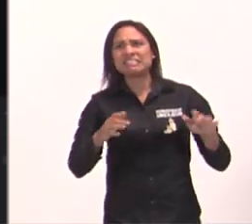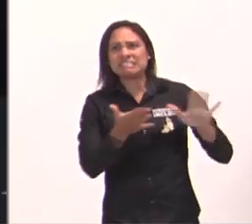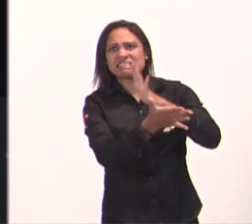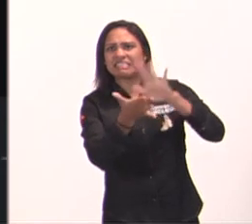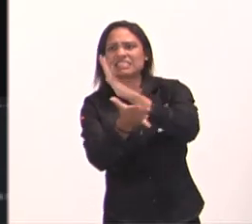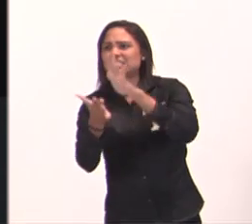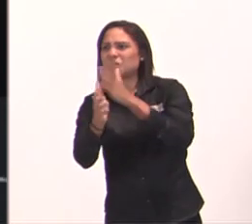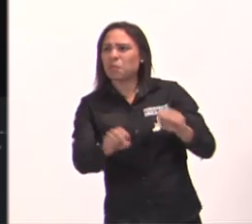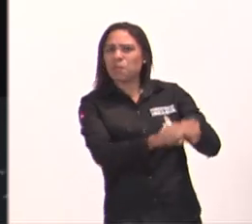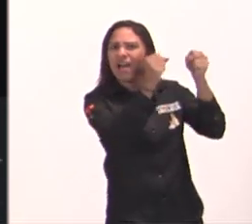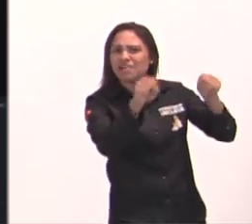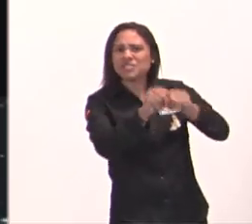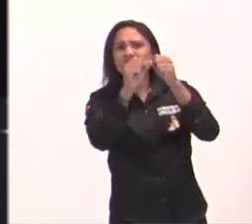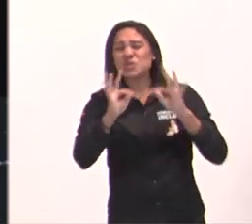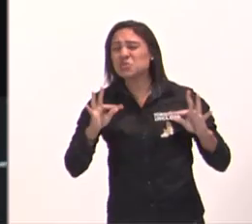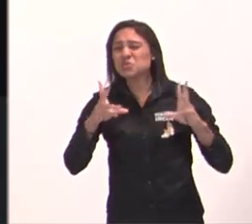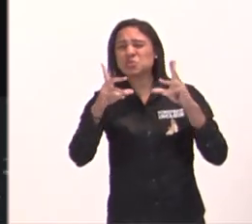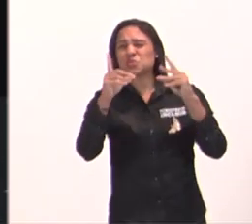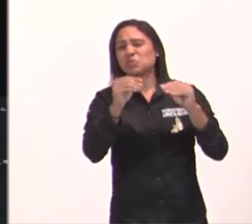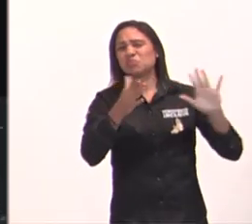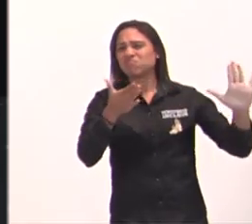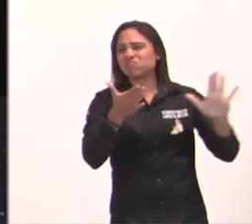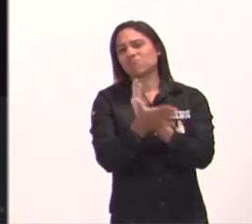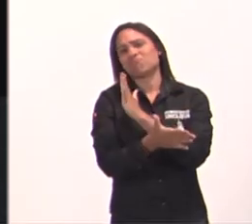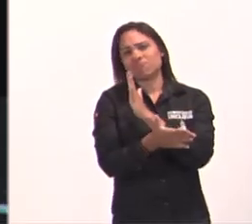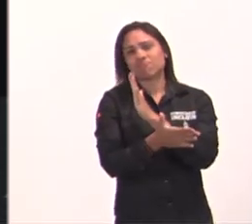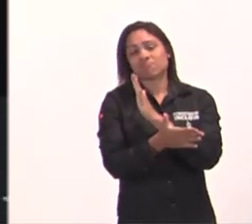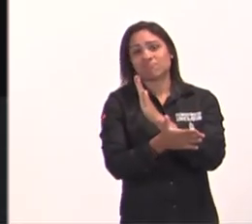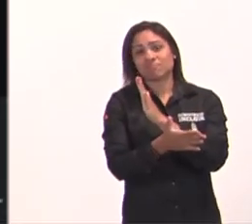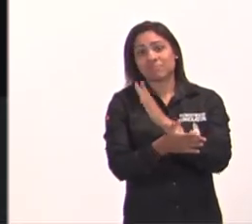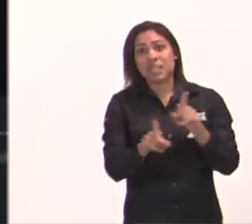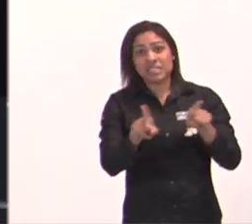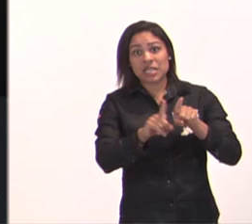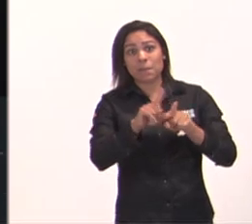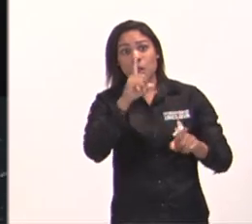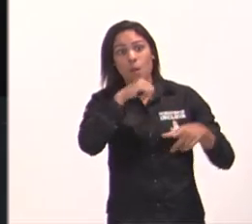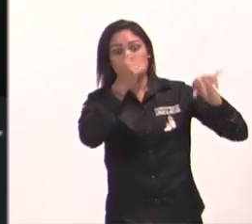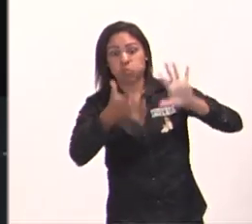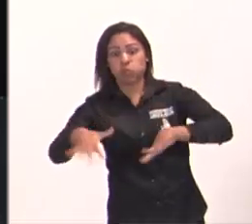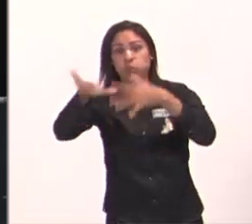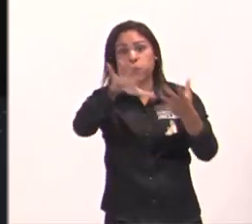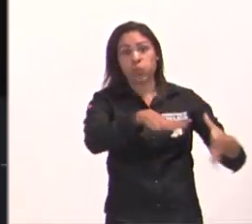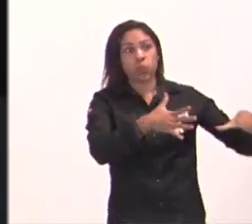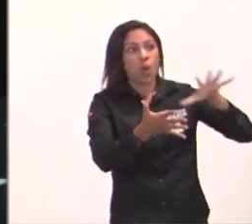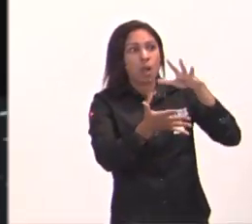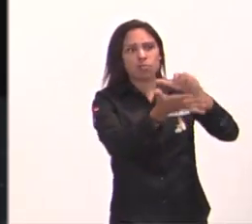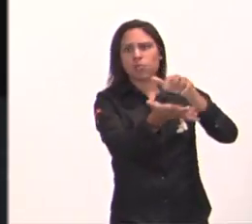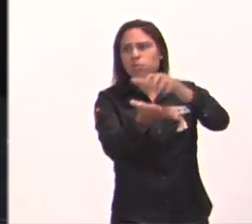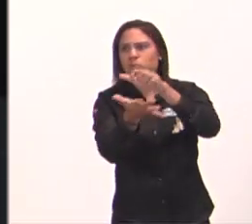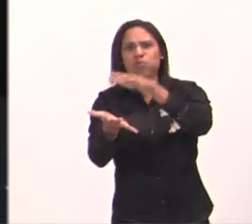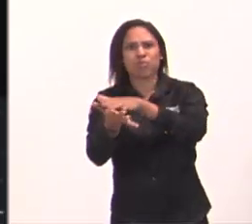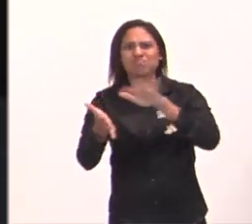caindo, mercado caindo, tudo destruído e ainda vem as ondas do mar e tomam tudo e levam